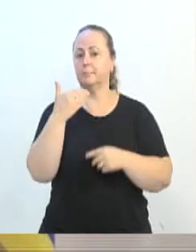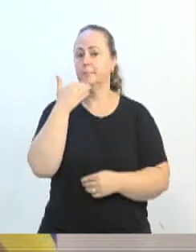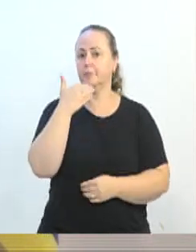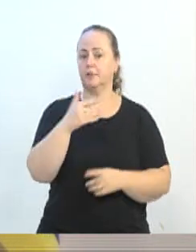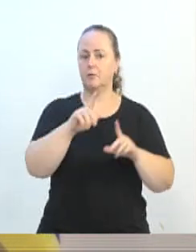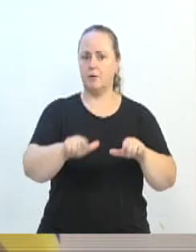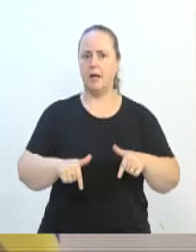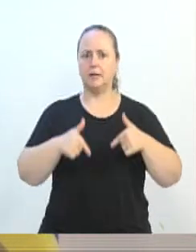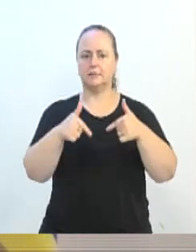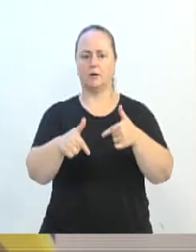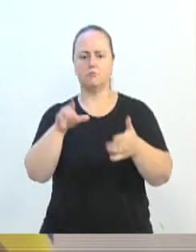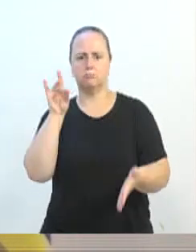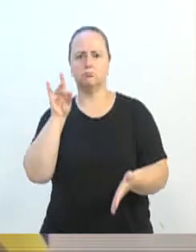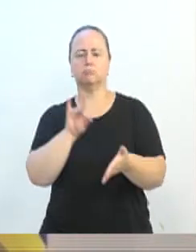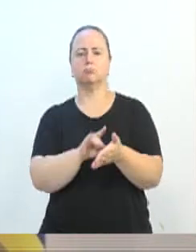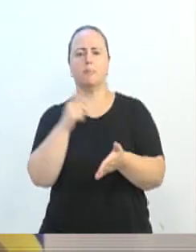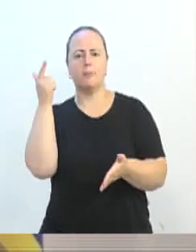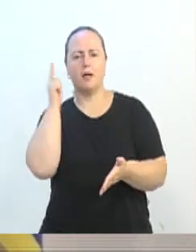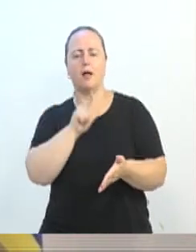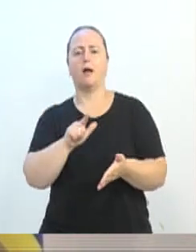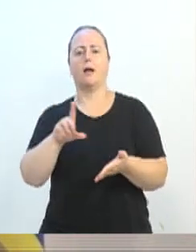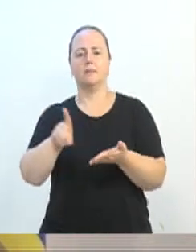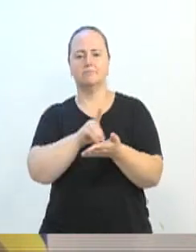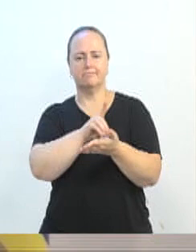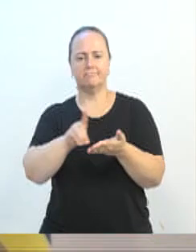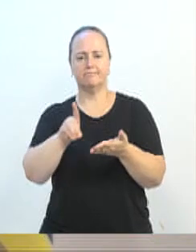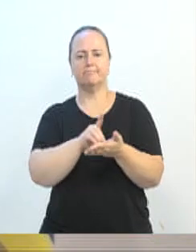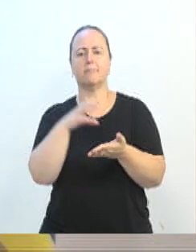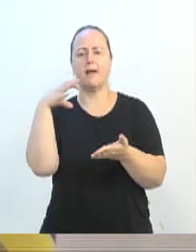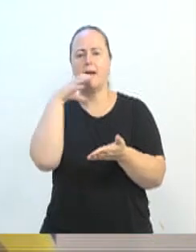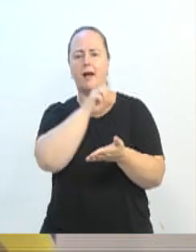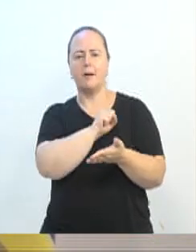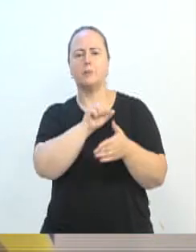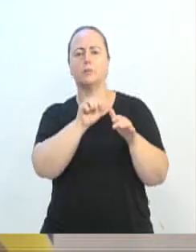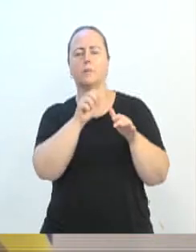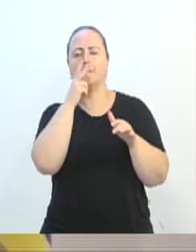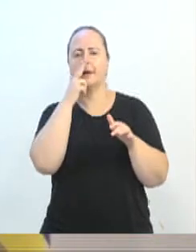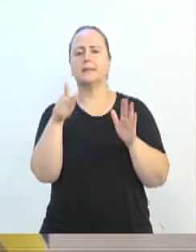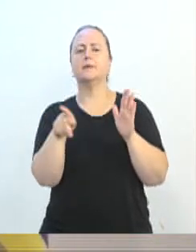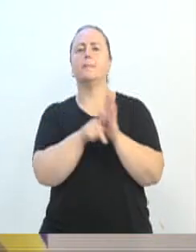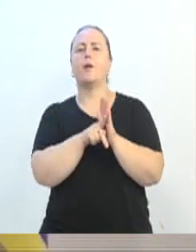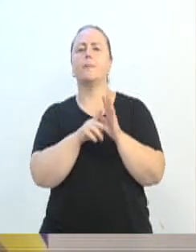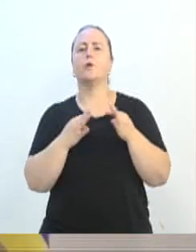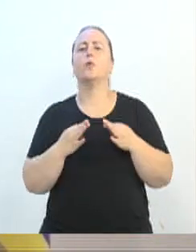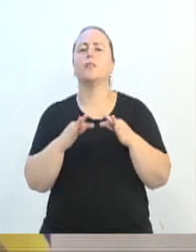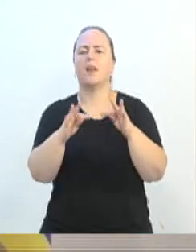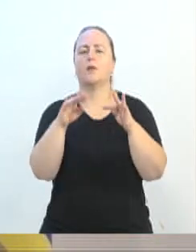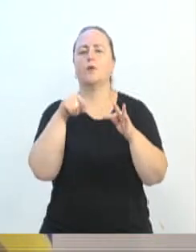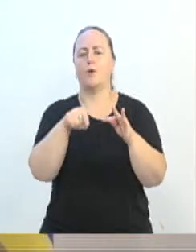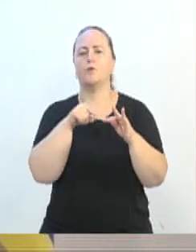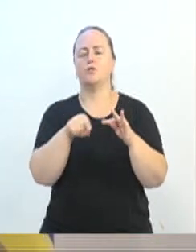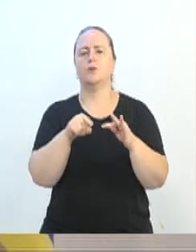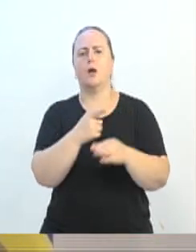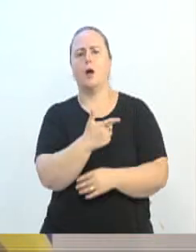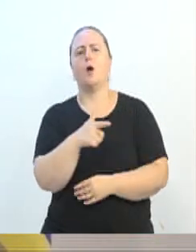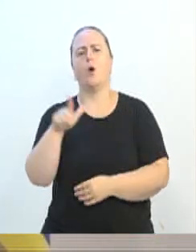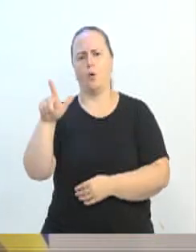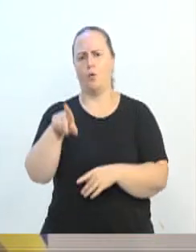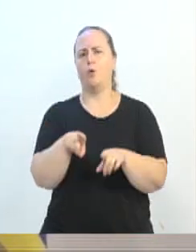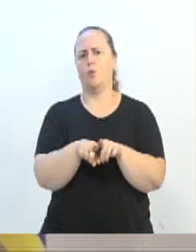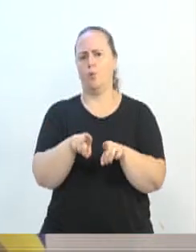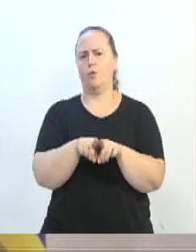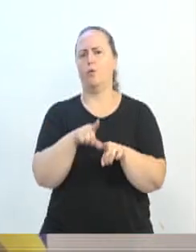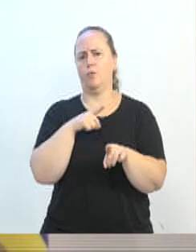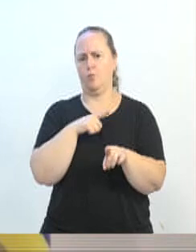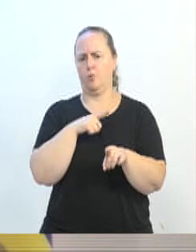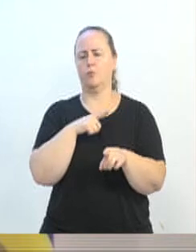efetivas para a digitalização desse serviço, assim como já acontece em vários municípios. Essa é, sem dúvida,